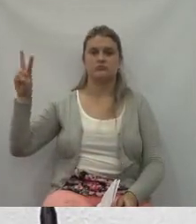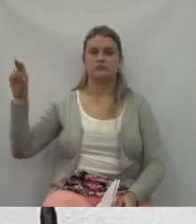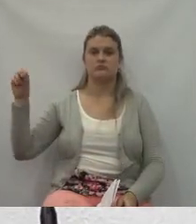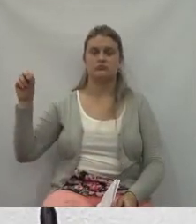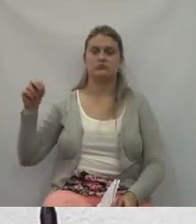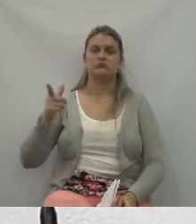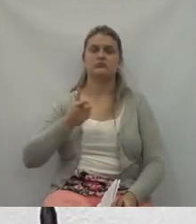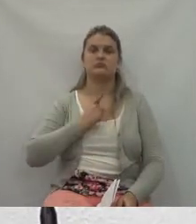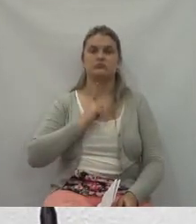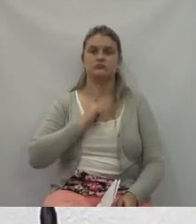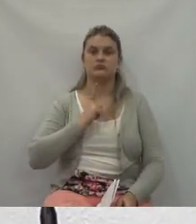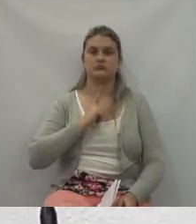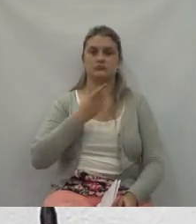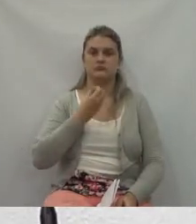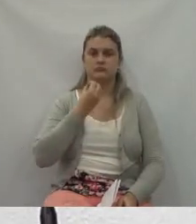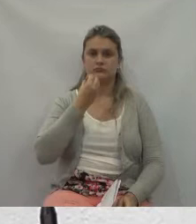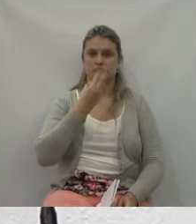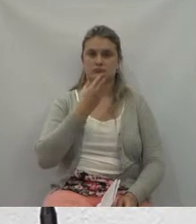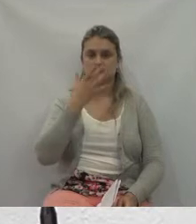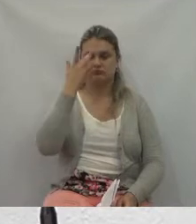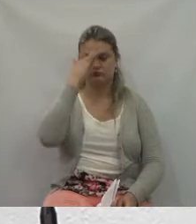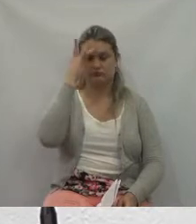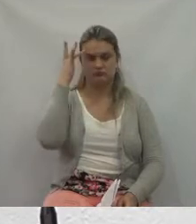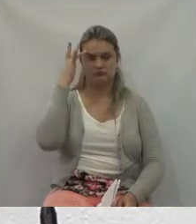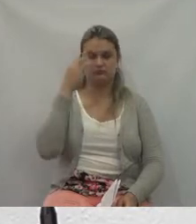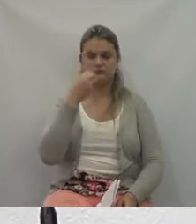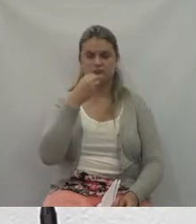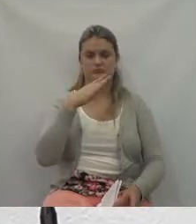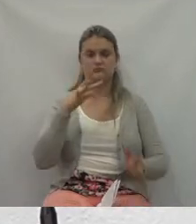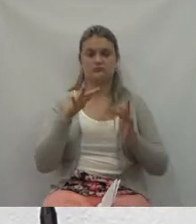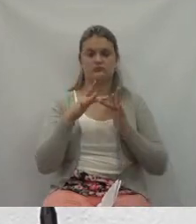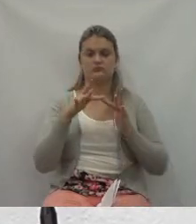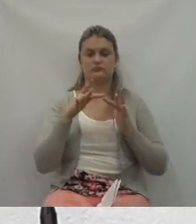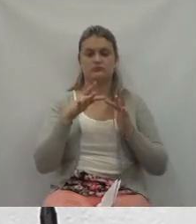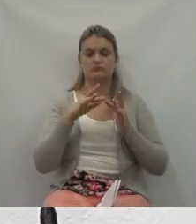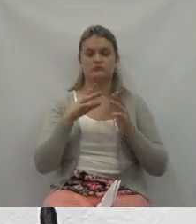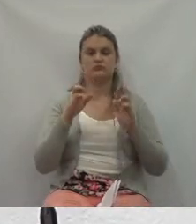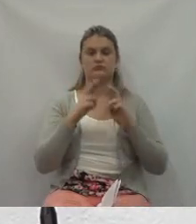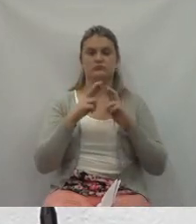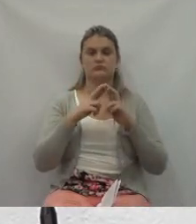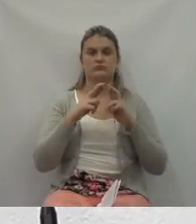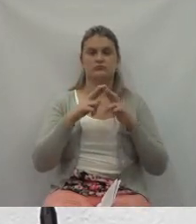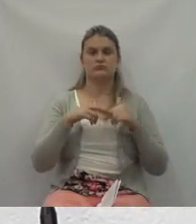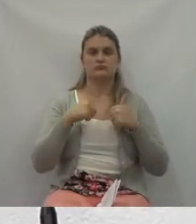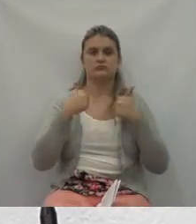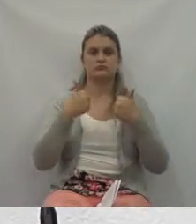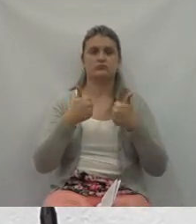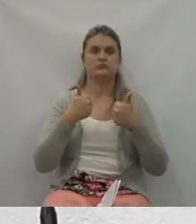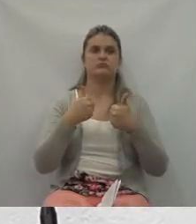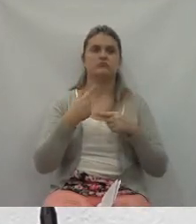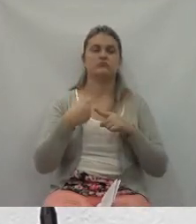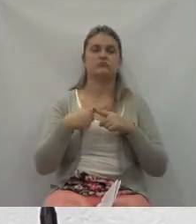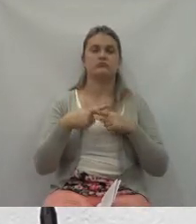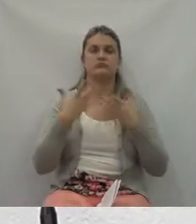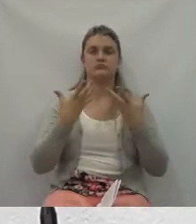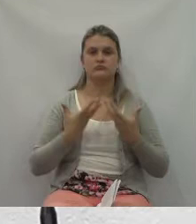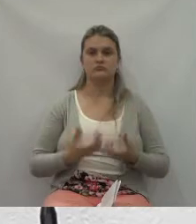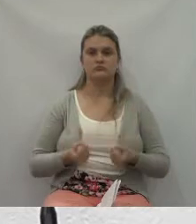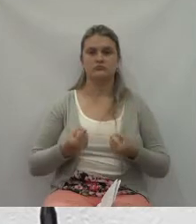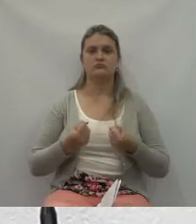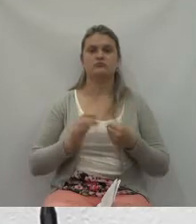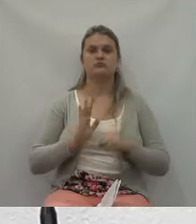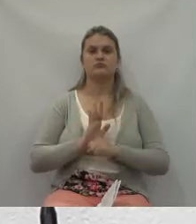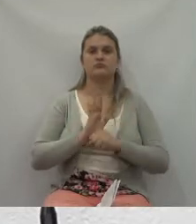relacionamento muito positivo em que nos cederam, houve sessão de servidores de